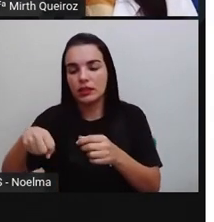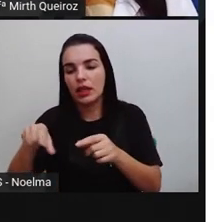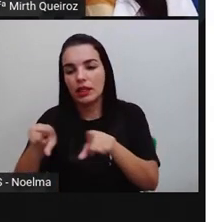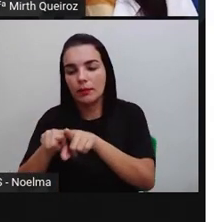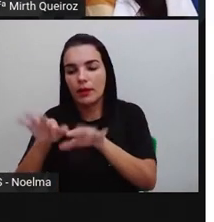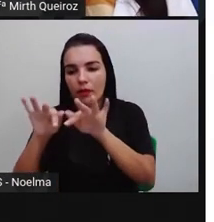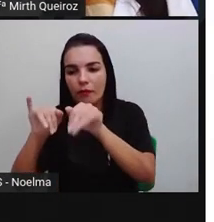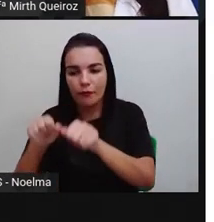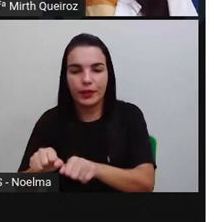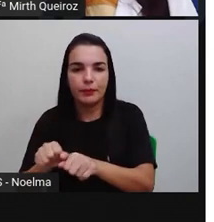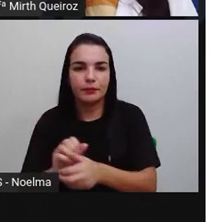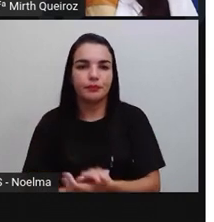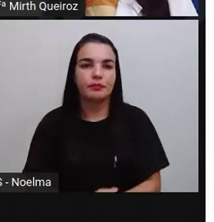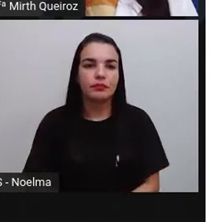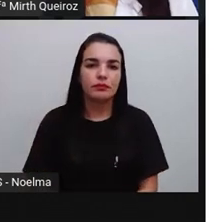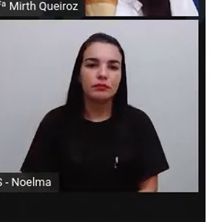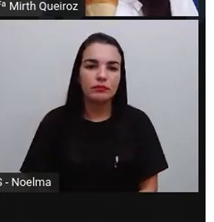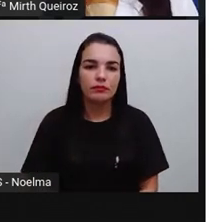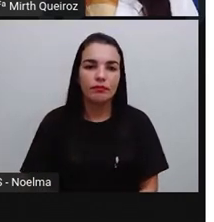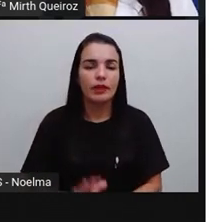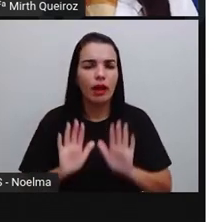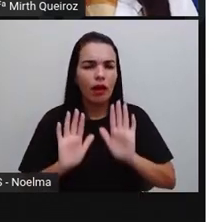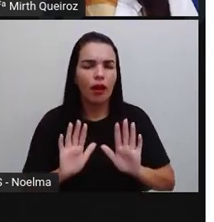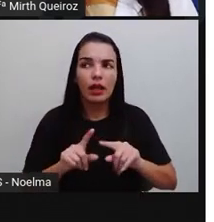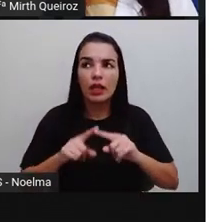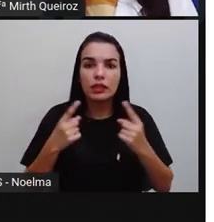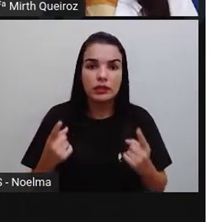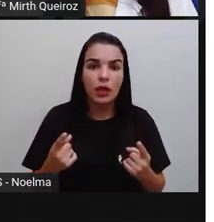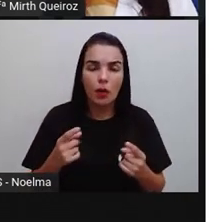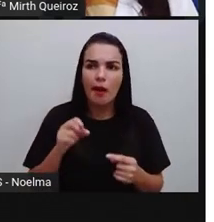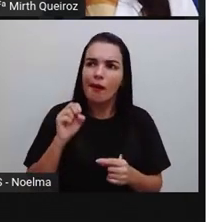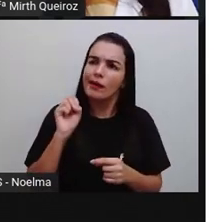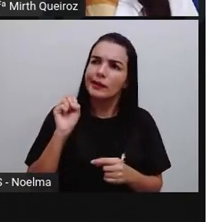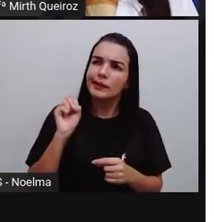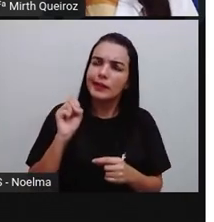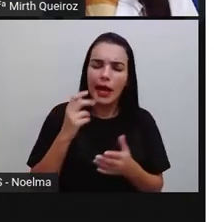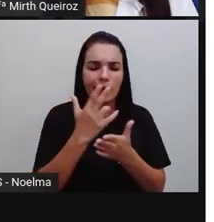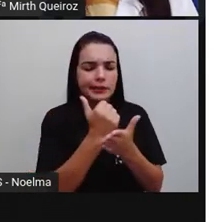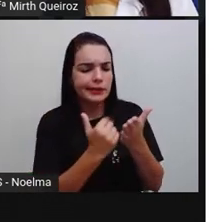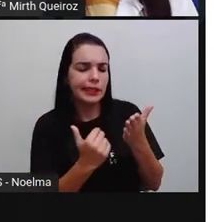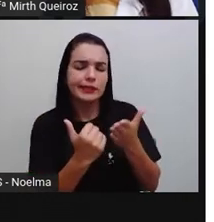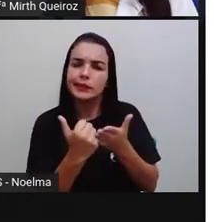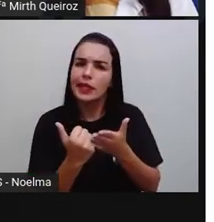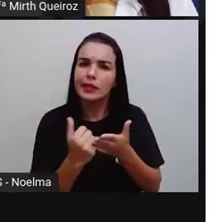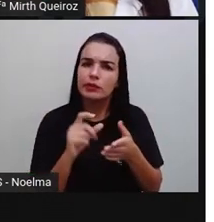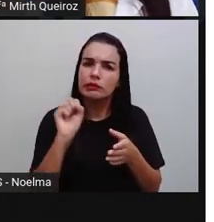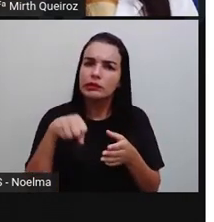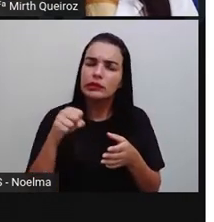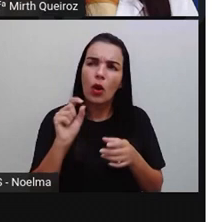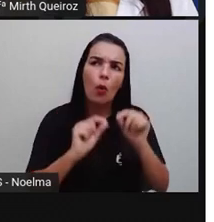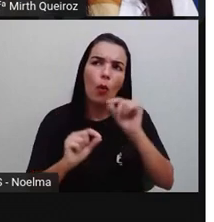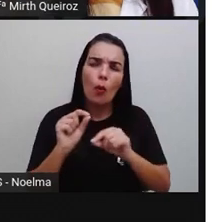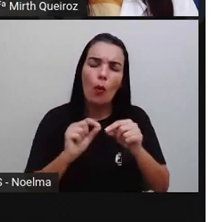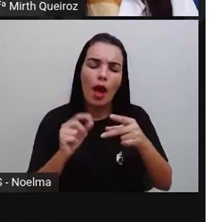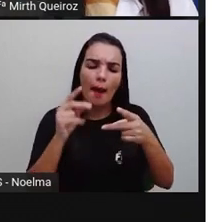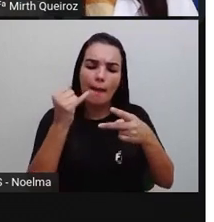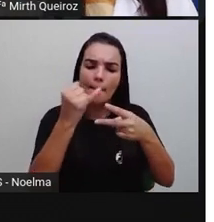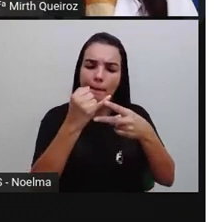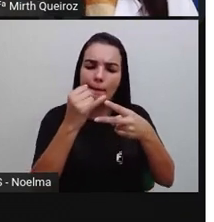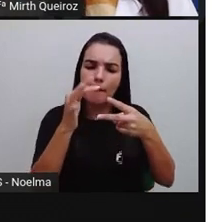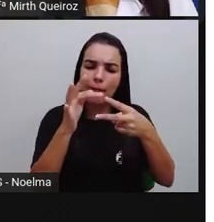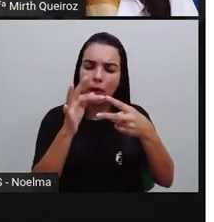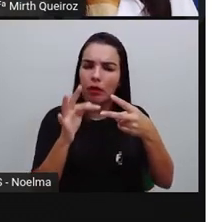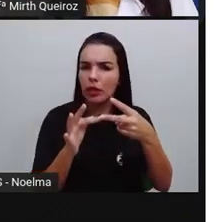de reta e não uma reta. Então, para ser polígono, a figura precisa cumprir três pré